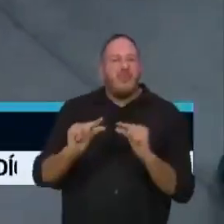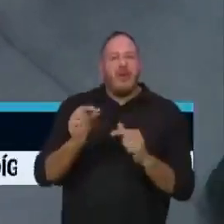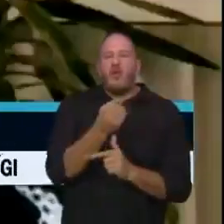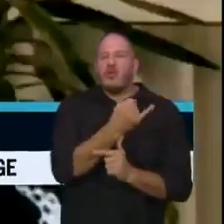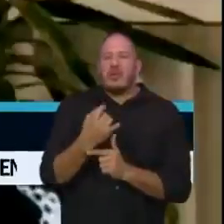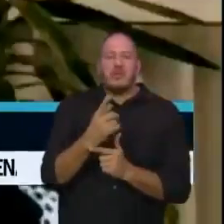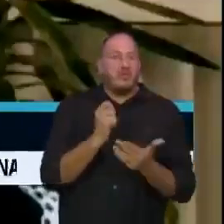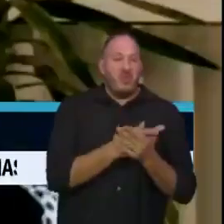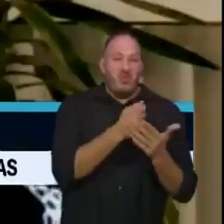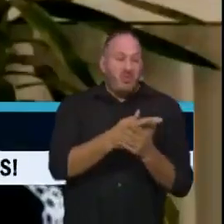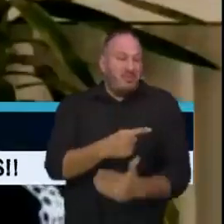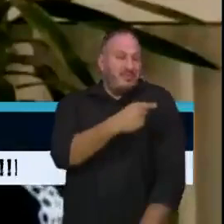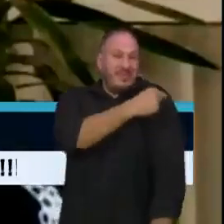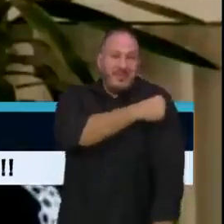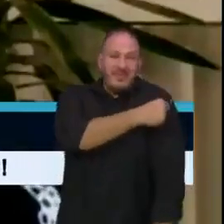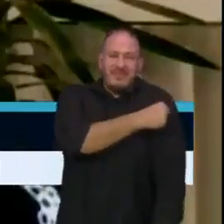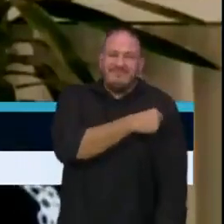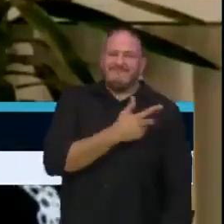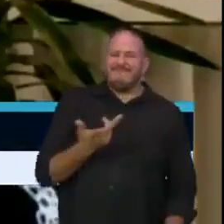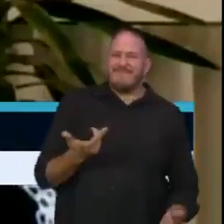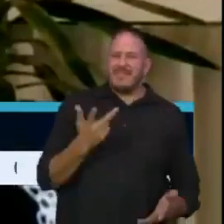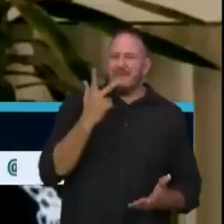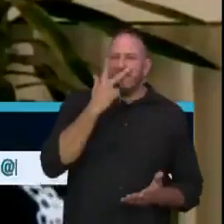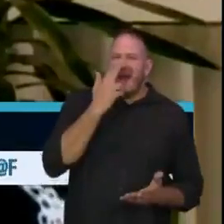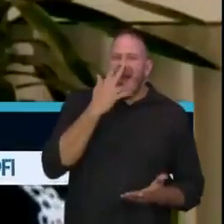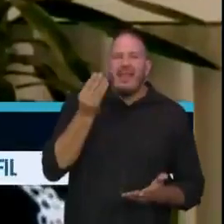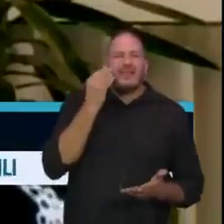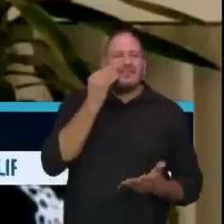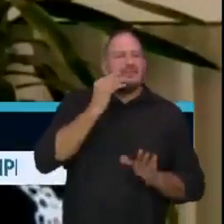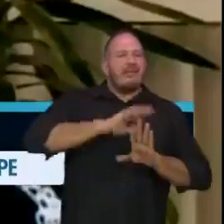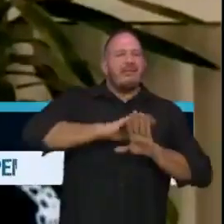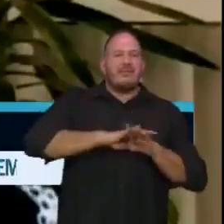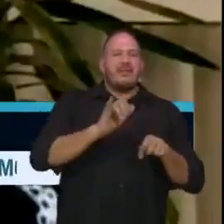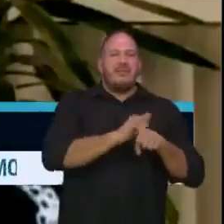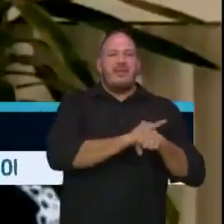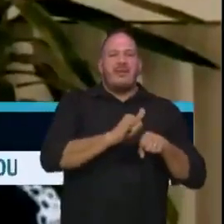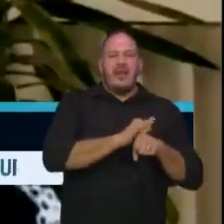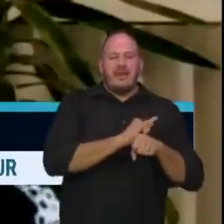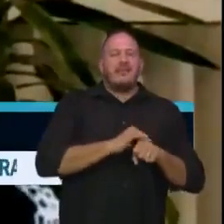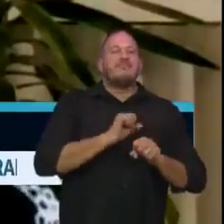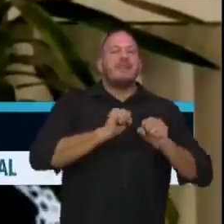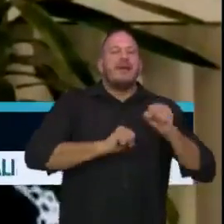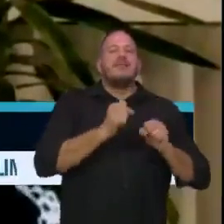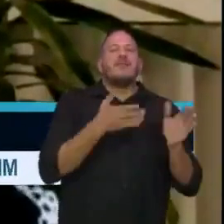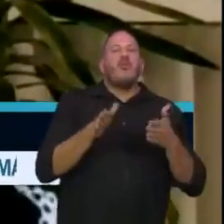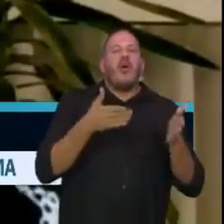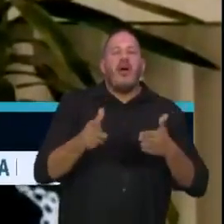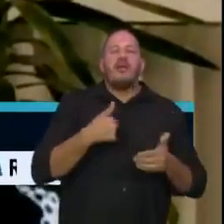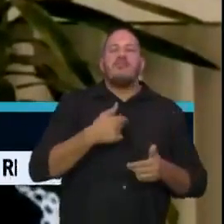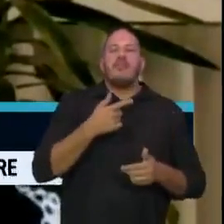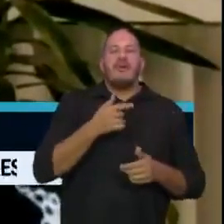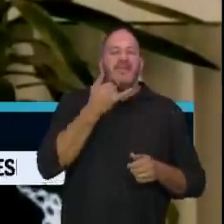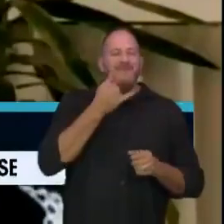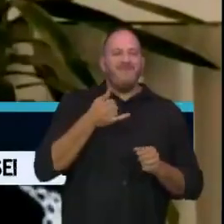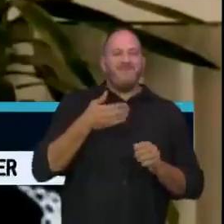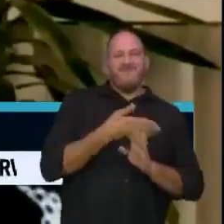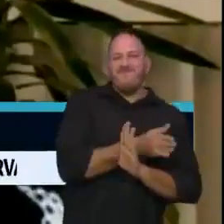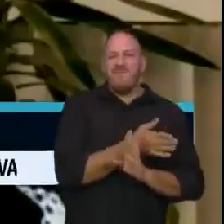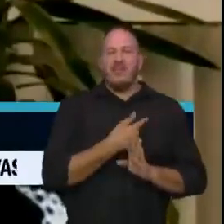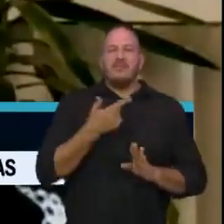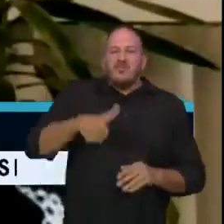vacinas me parece sim uma estratégia de emergência fabricada, de burla mais uma vez com a situação